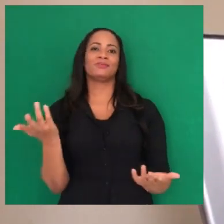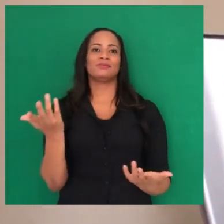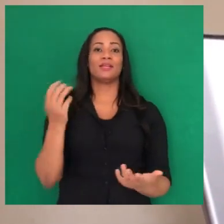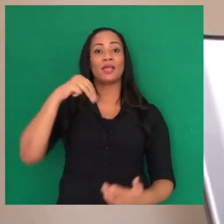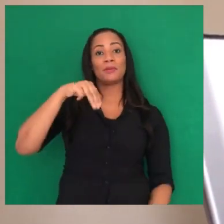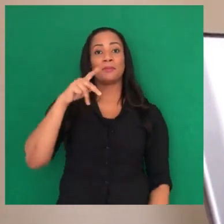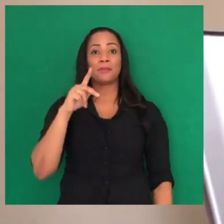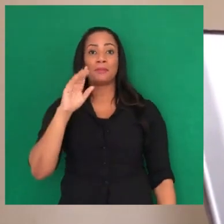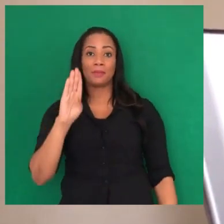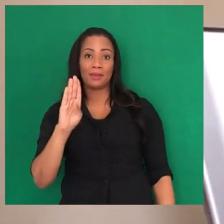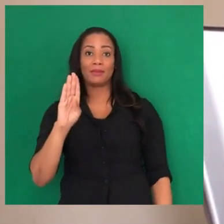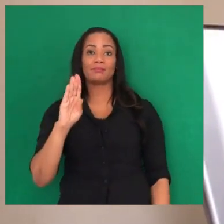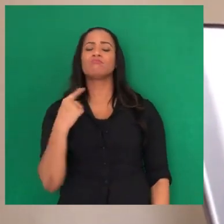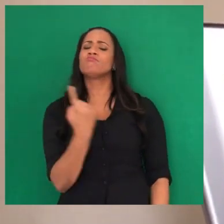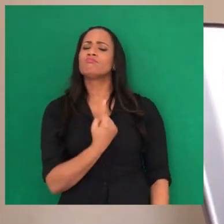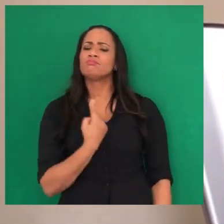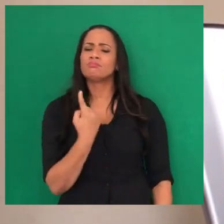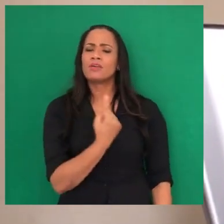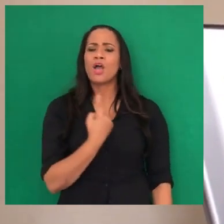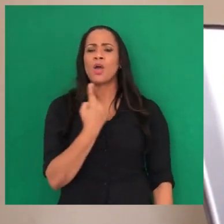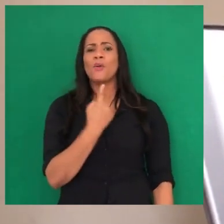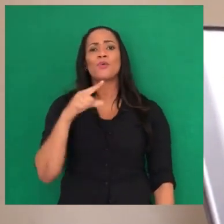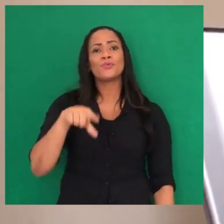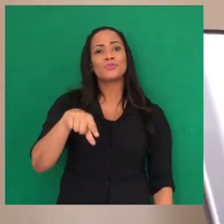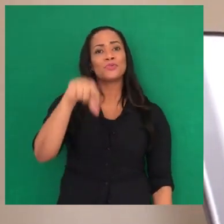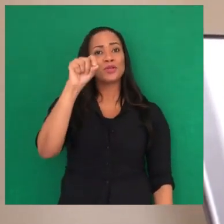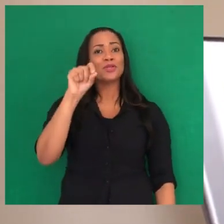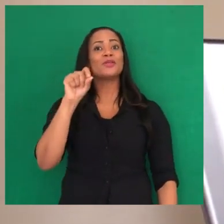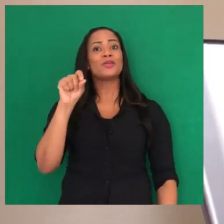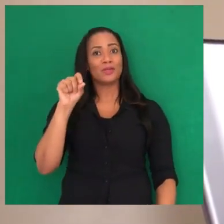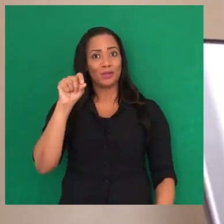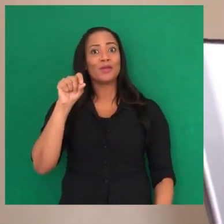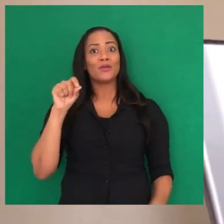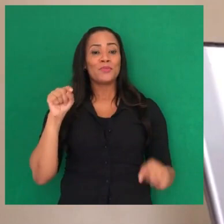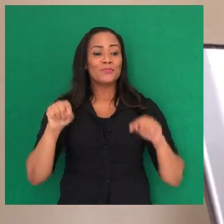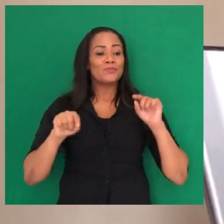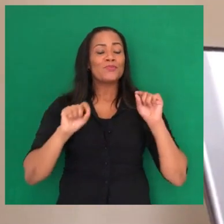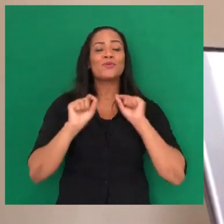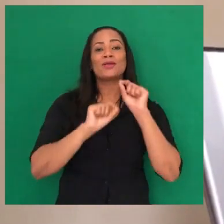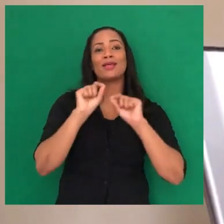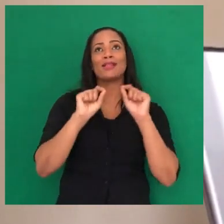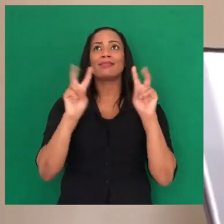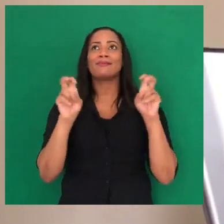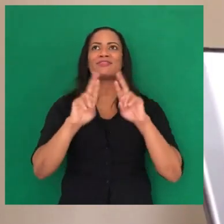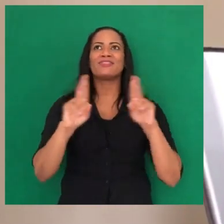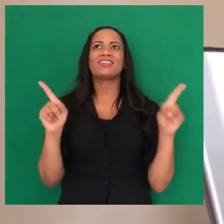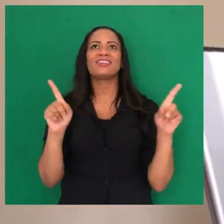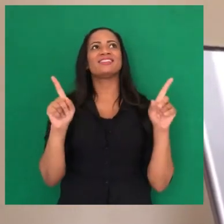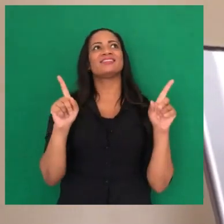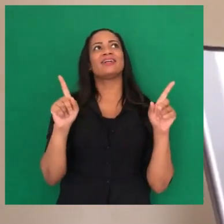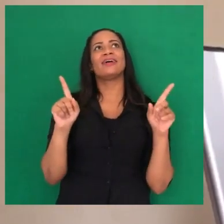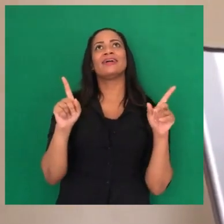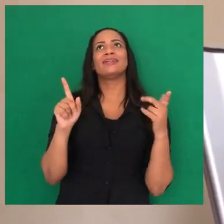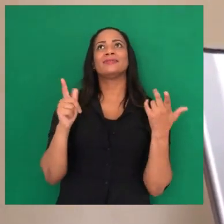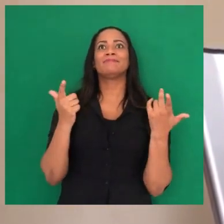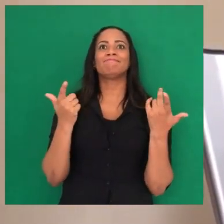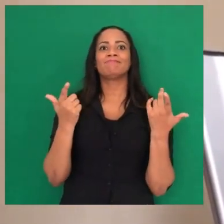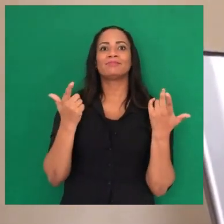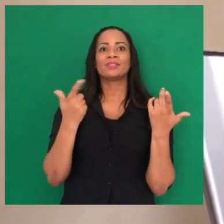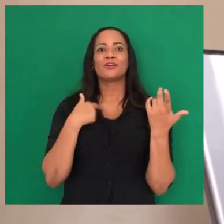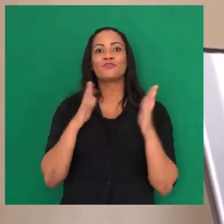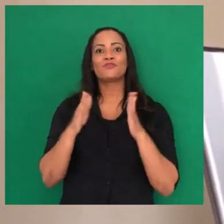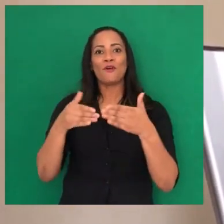isolamento eu preferi fazer um estilo diferente, que foi passar por